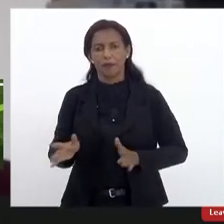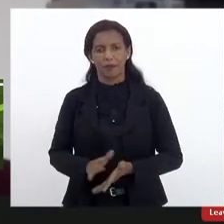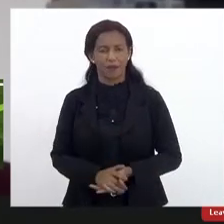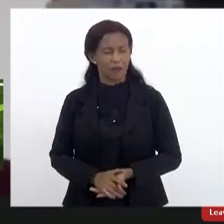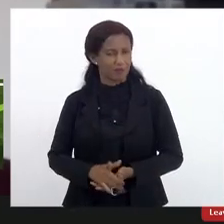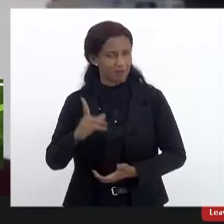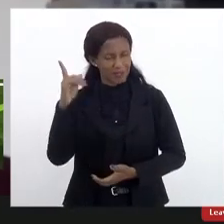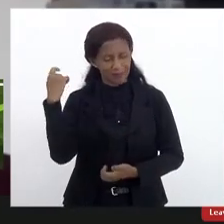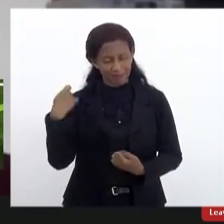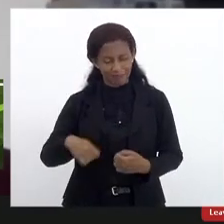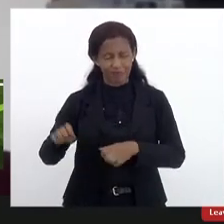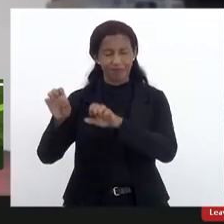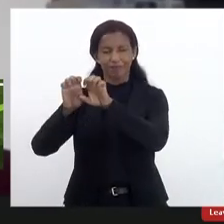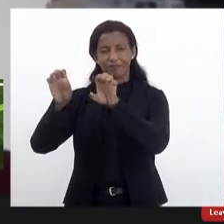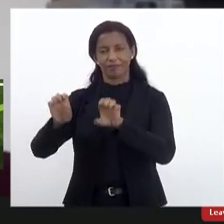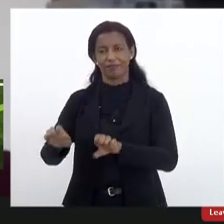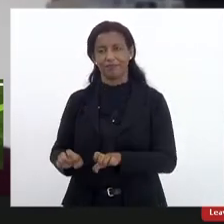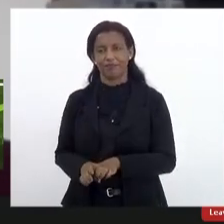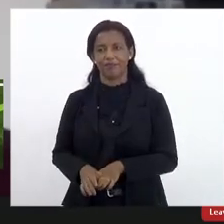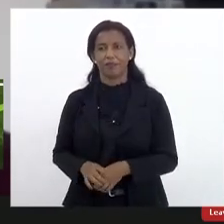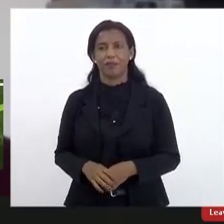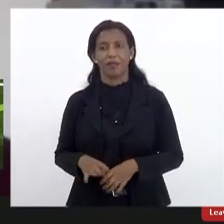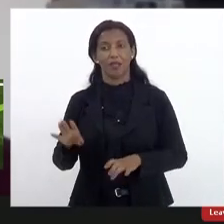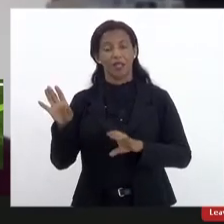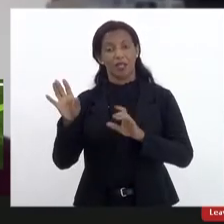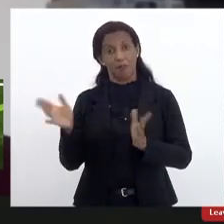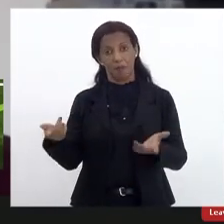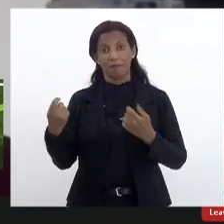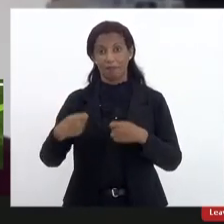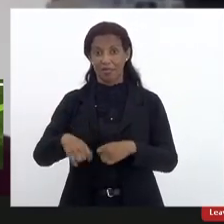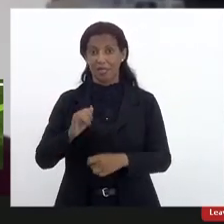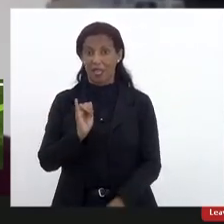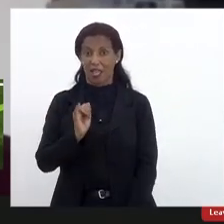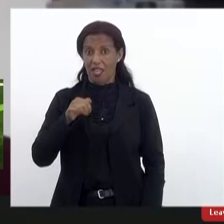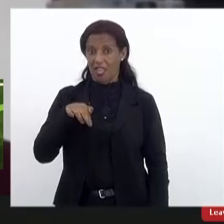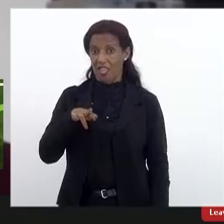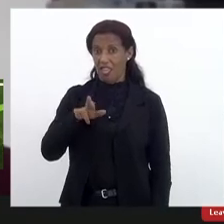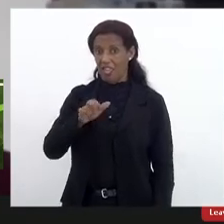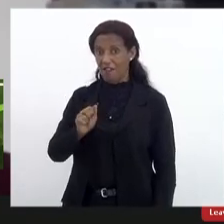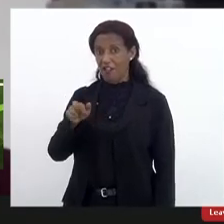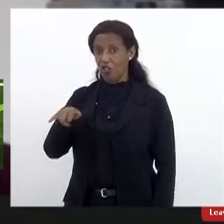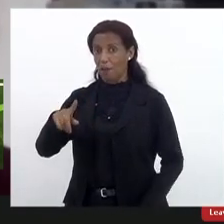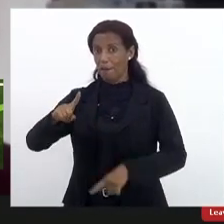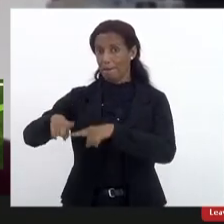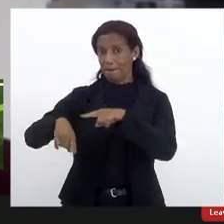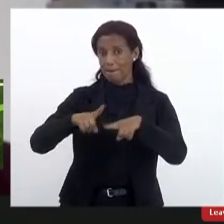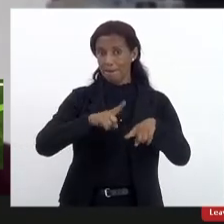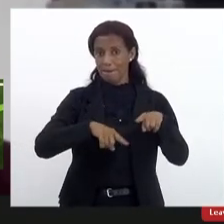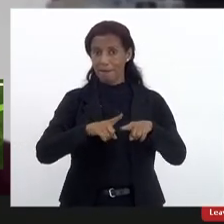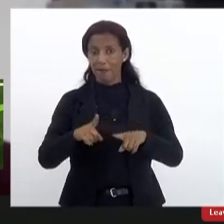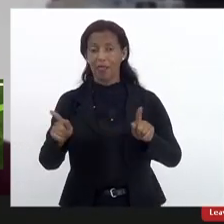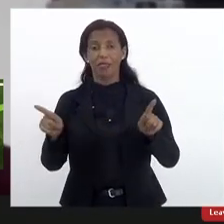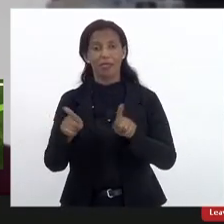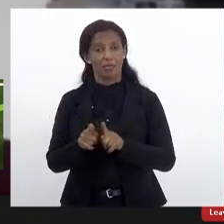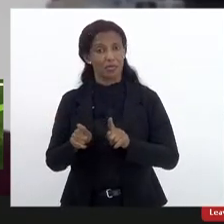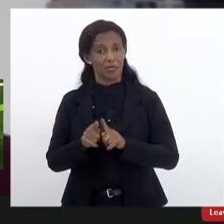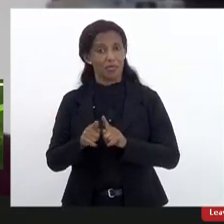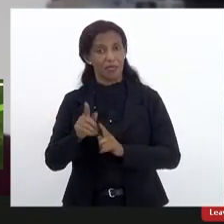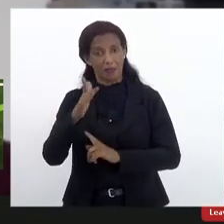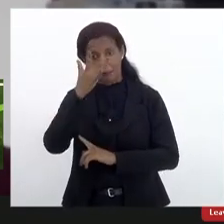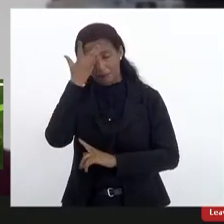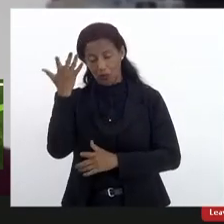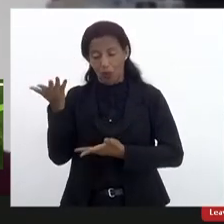demandam estrutura estrutura infraestrutura ter equipamentos e tal e também ter pessoal que possa estar